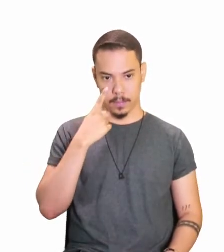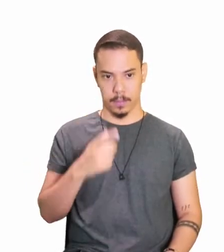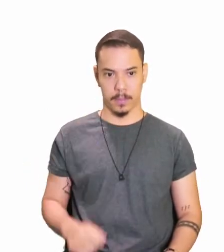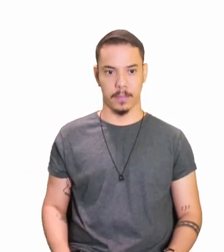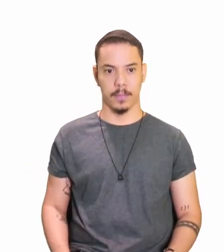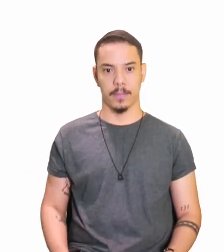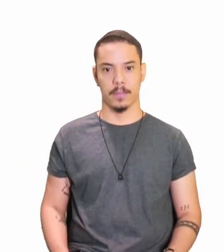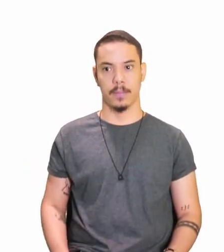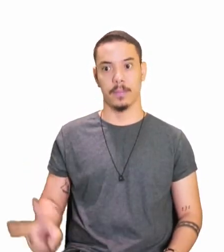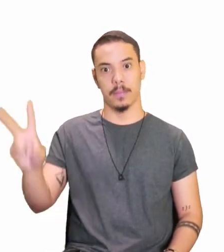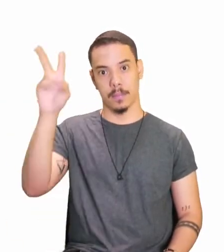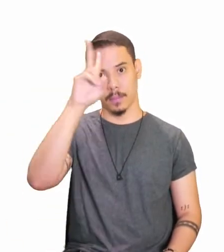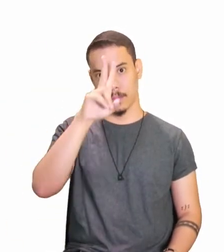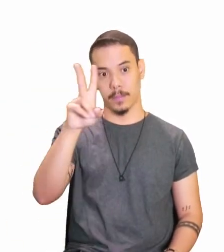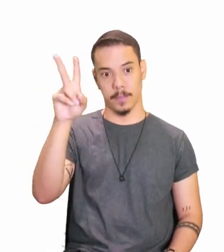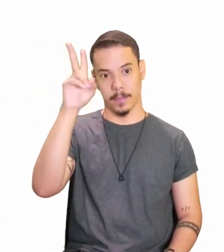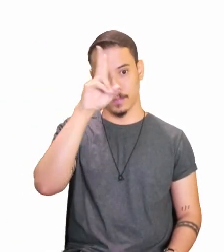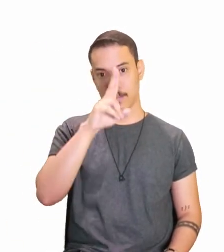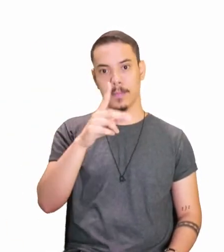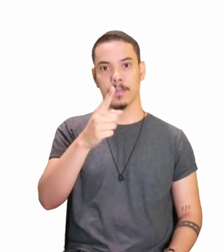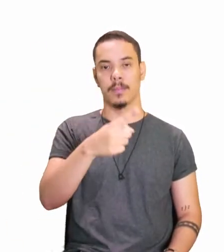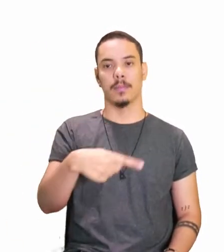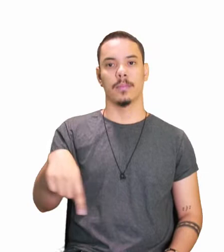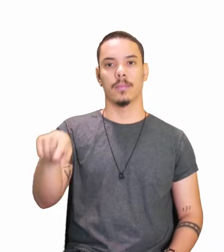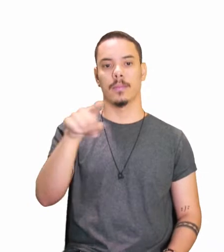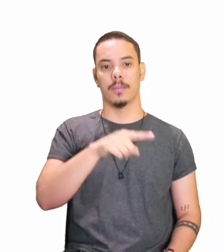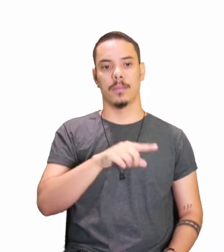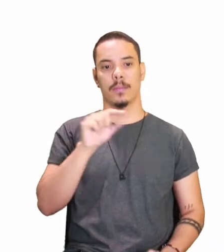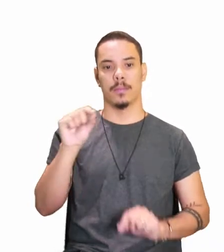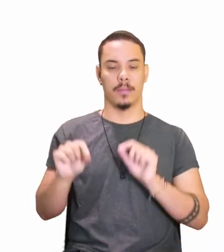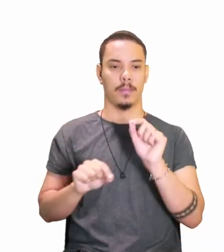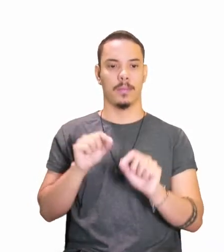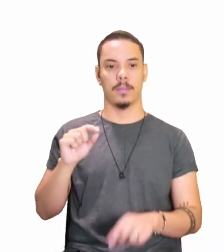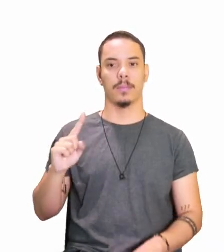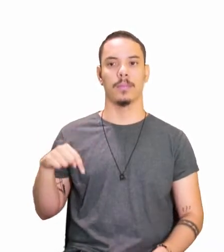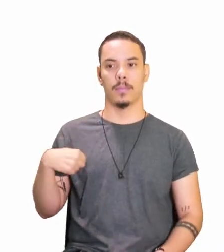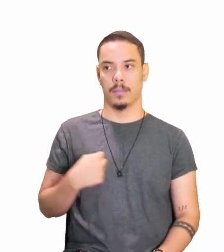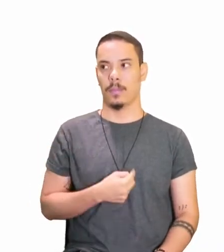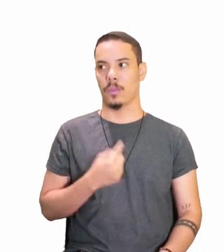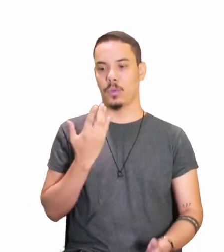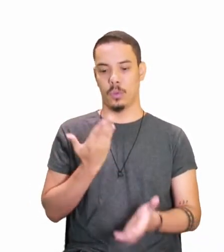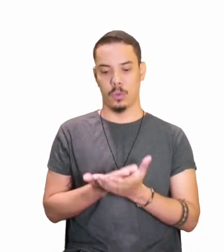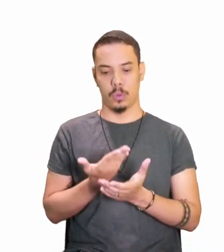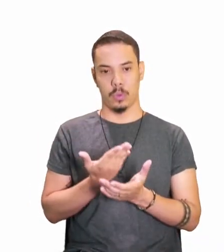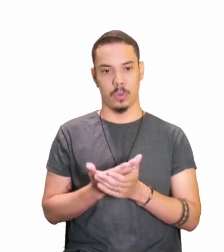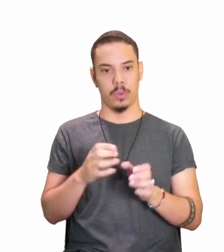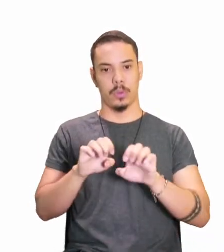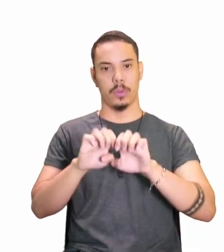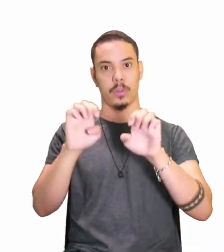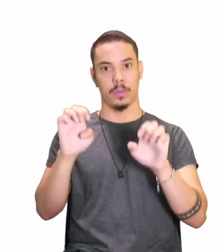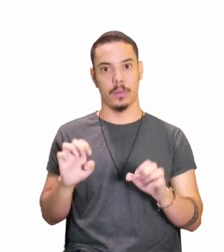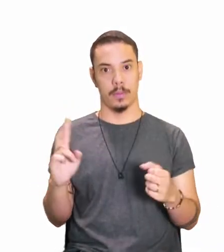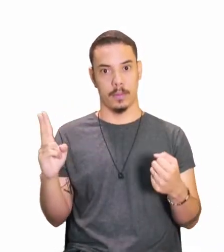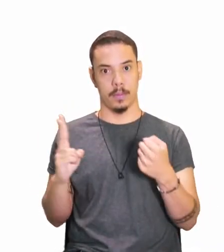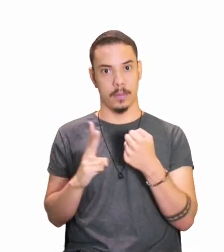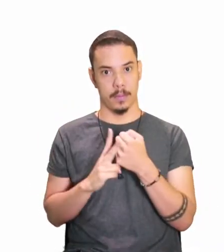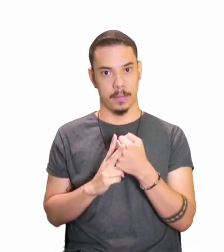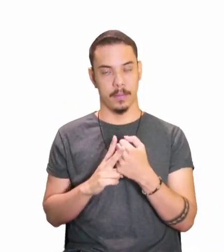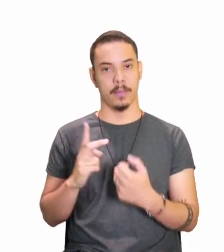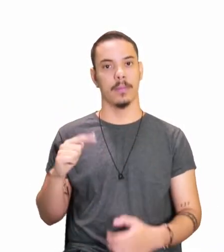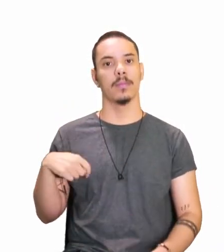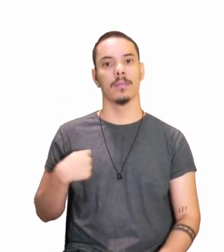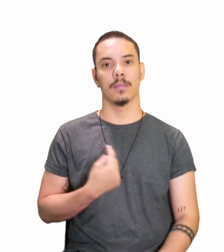lembrando essa questão, aqui para vocês, quando a gente estudou lá na estrutura dos verbais, a gente viu